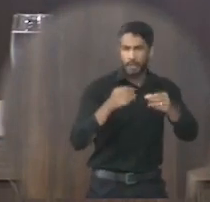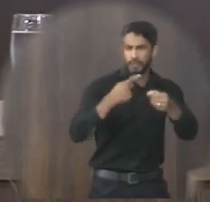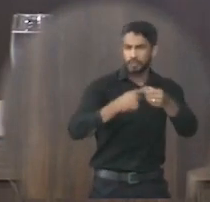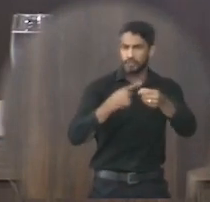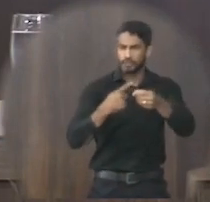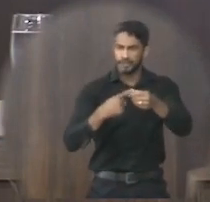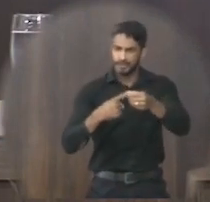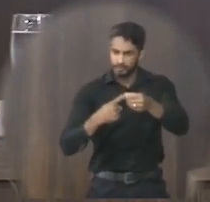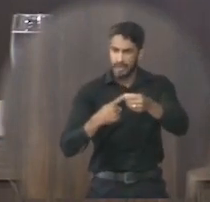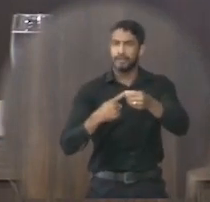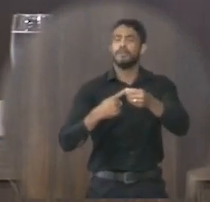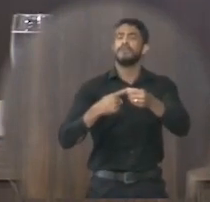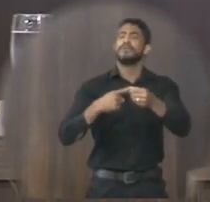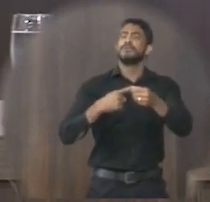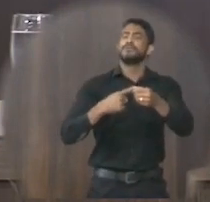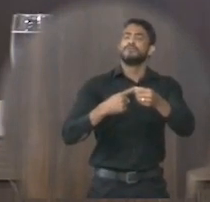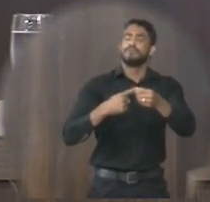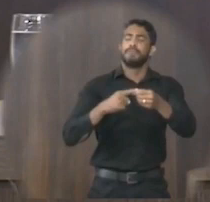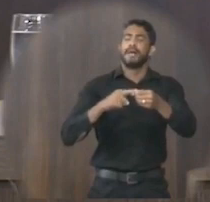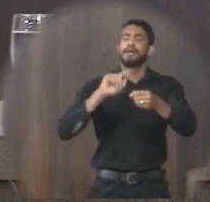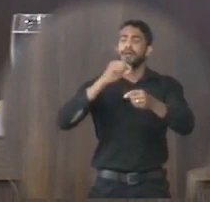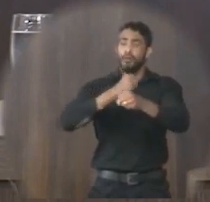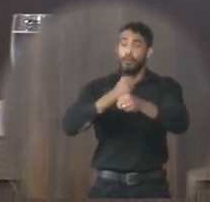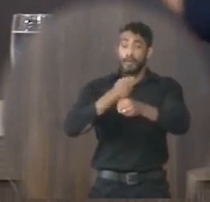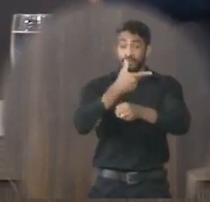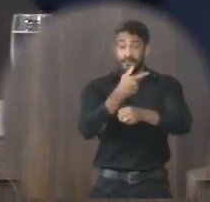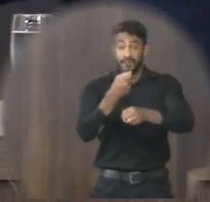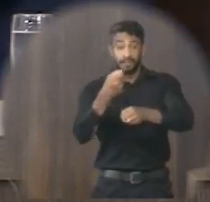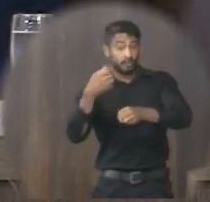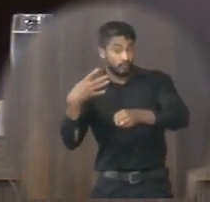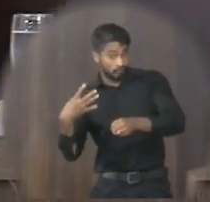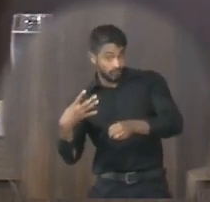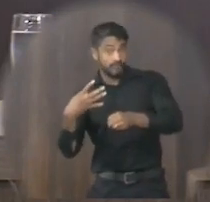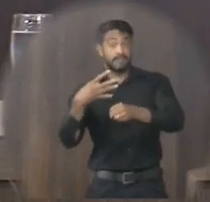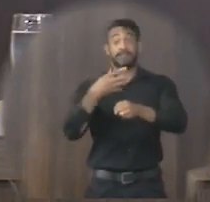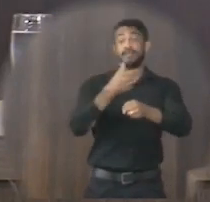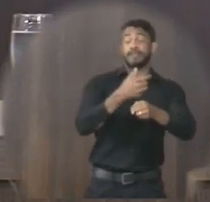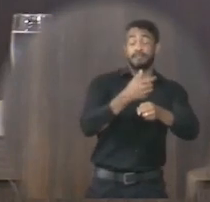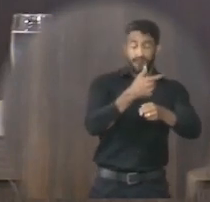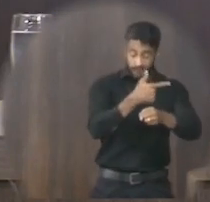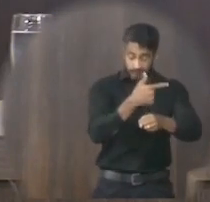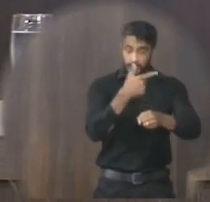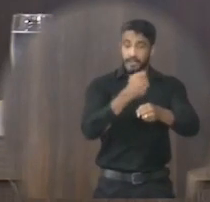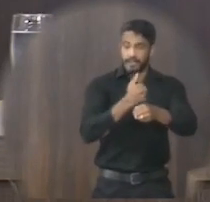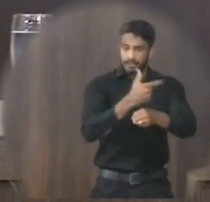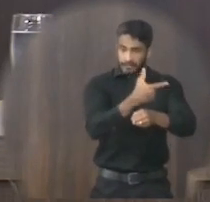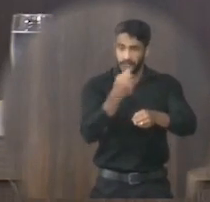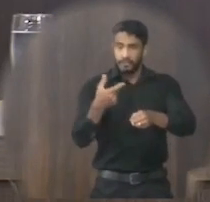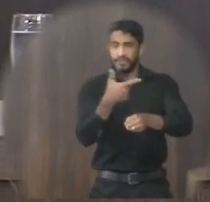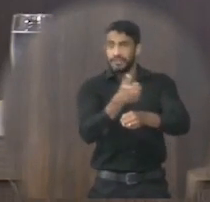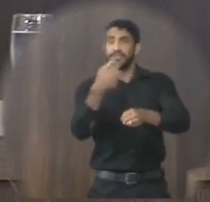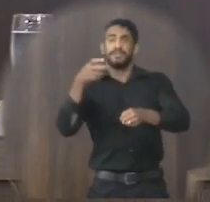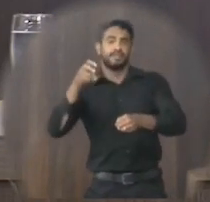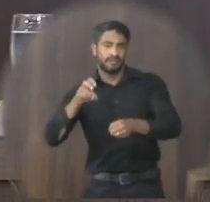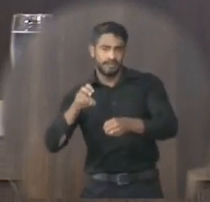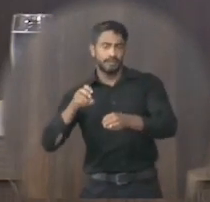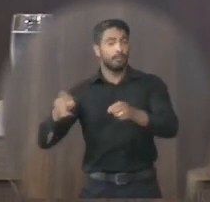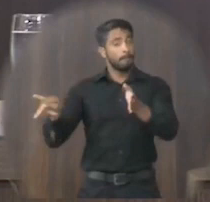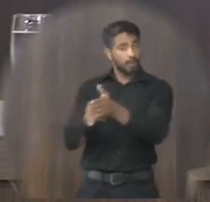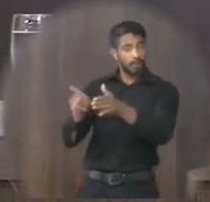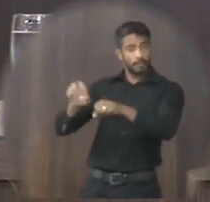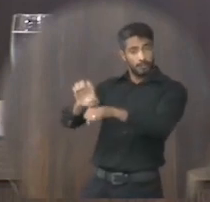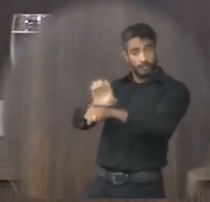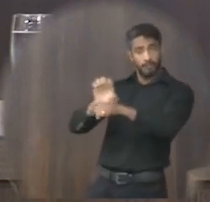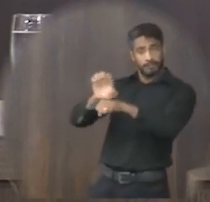município de Janaúba Para o quadriênio de 2022 a 2025 E da outras providências De autoria do Poder Executivo